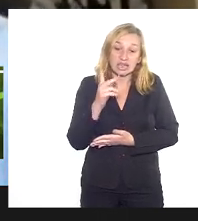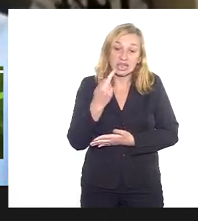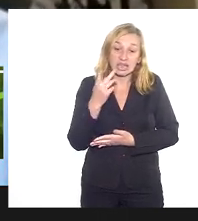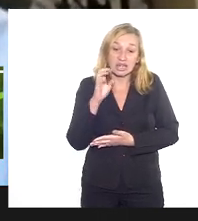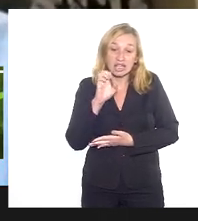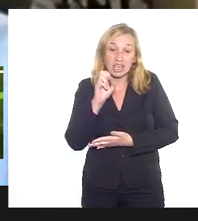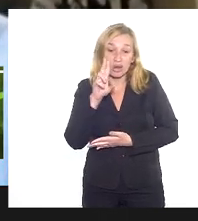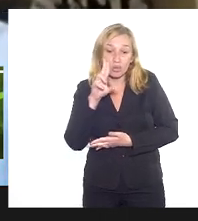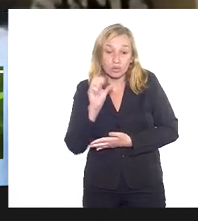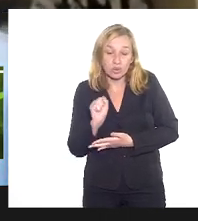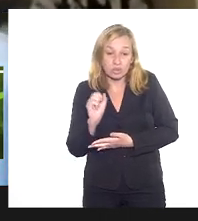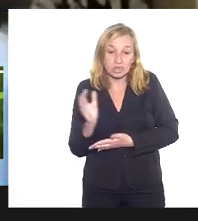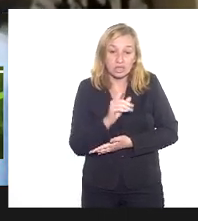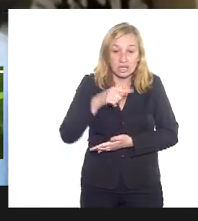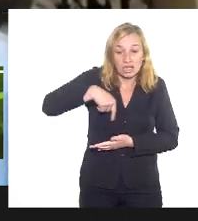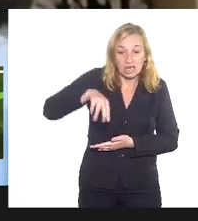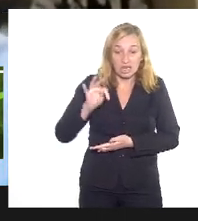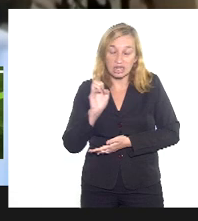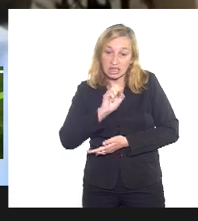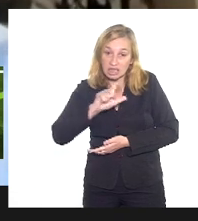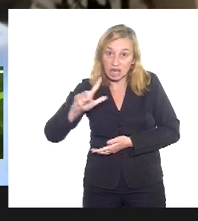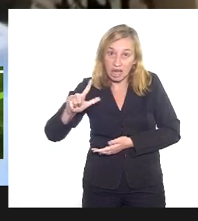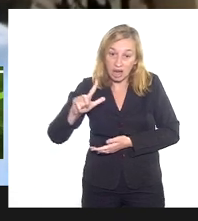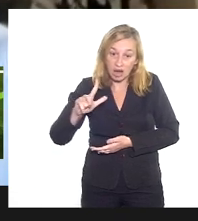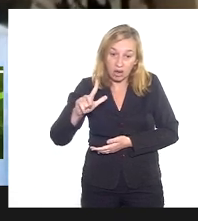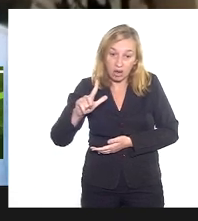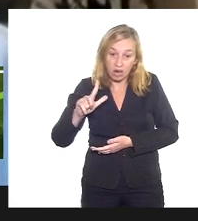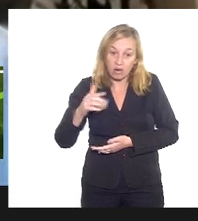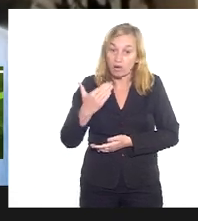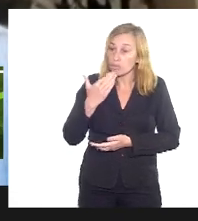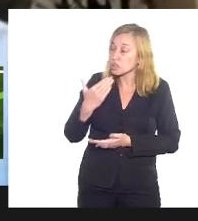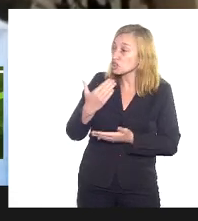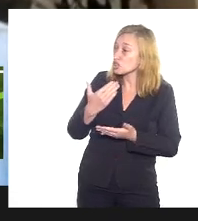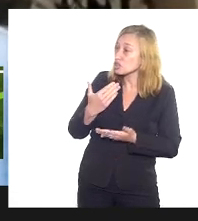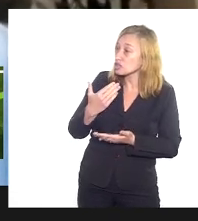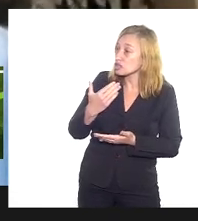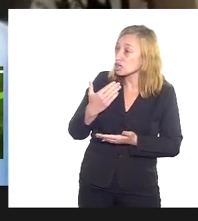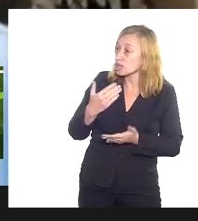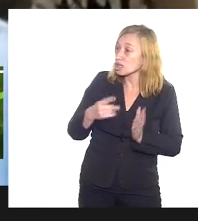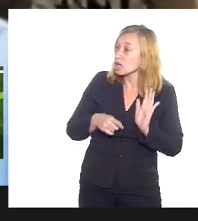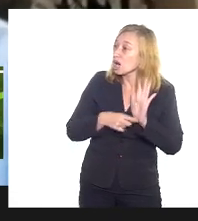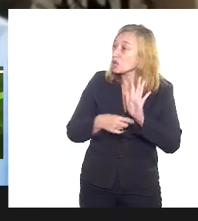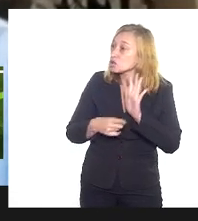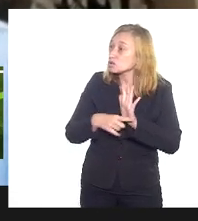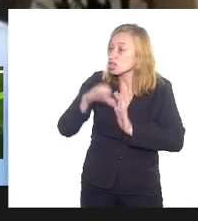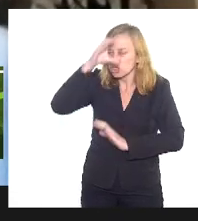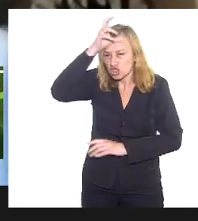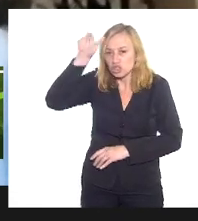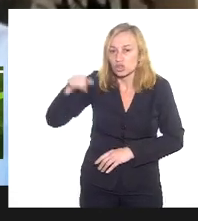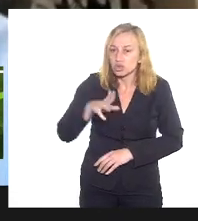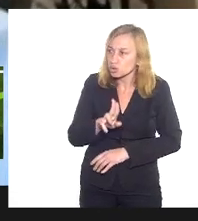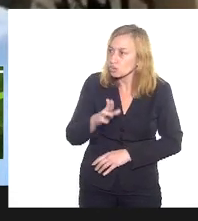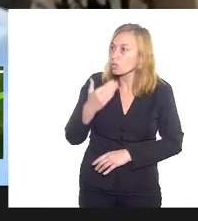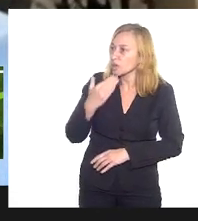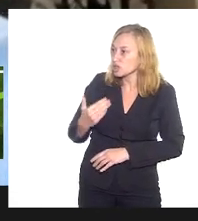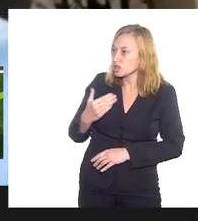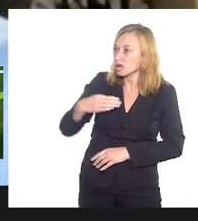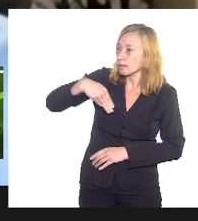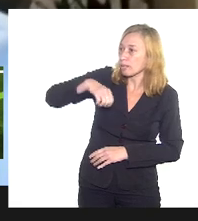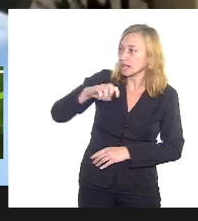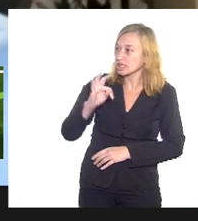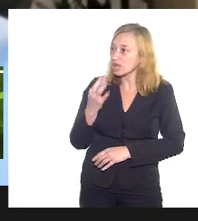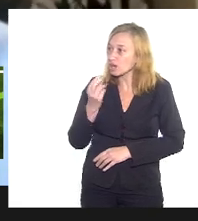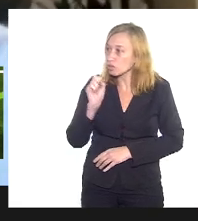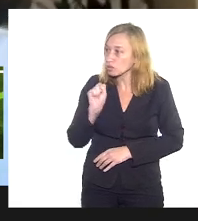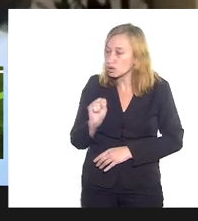que é do... Até vou pedir ajuda, quer dizer que é ajuda? Precisa da sua ajuda nisso. Matheus Quintal é do seu